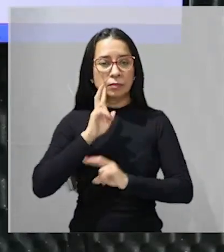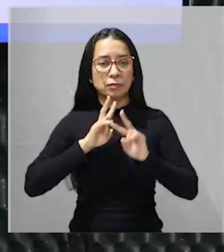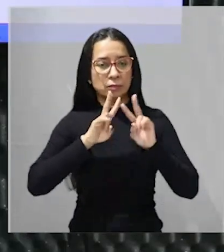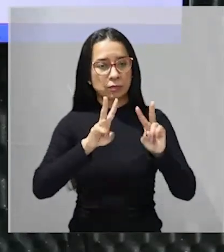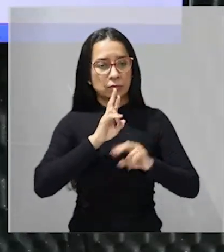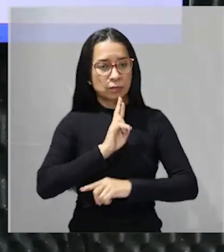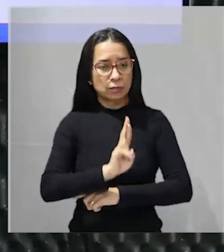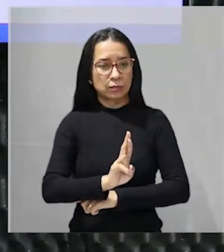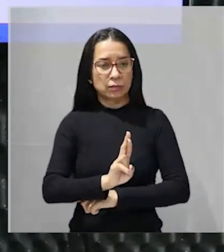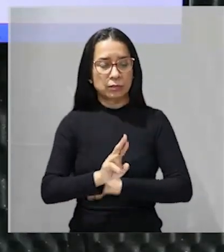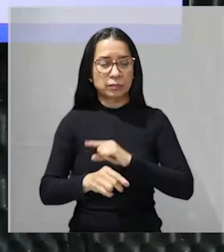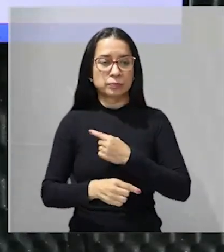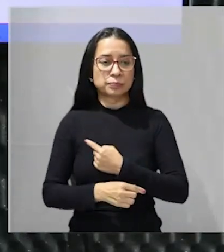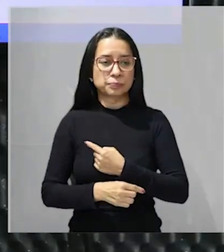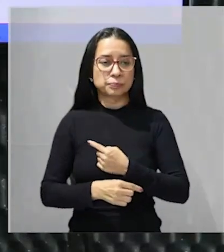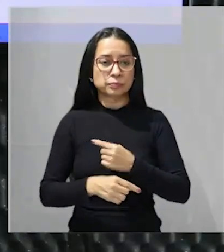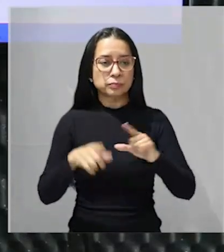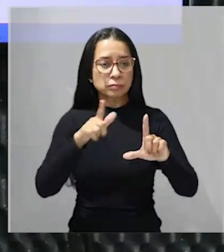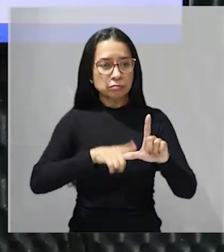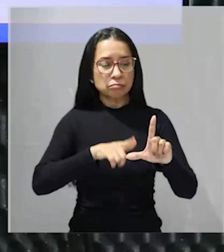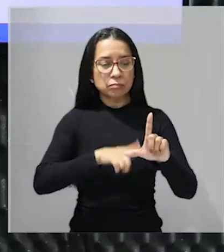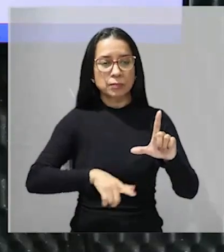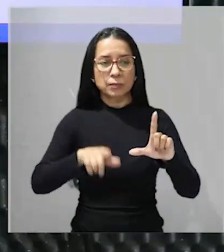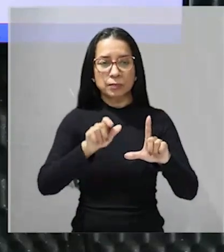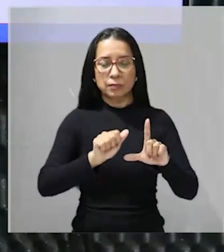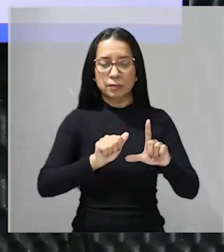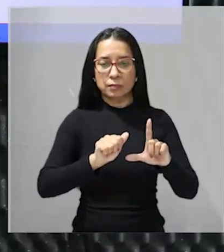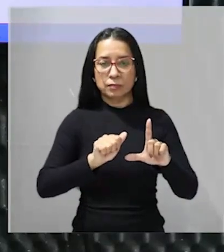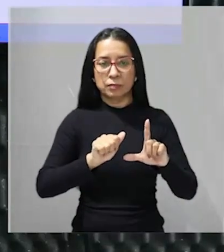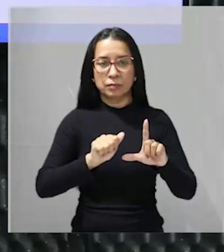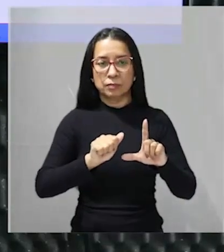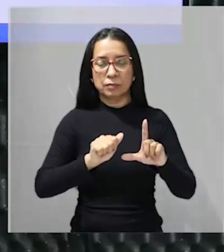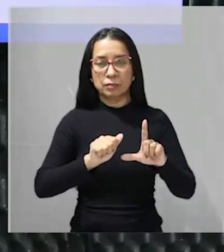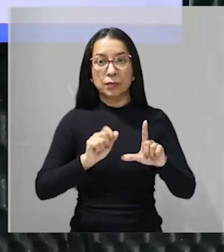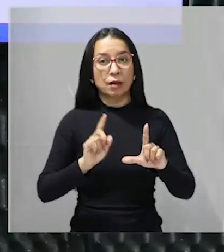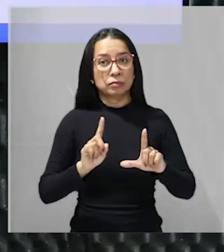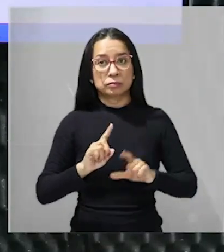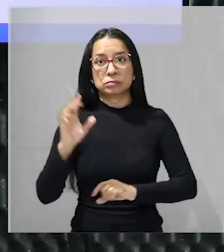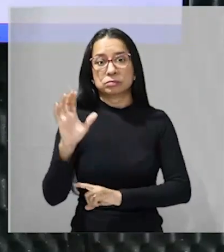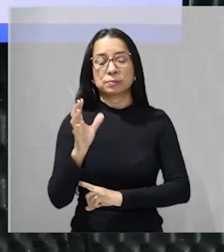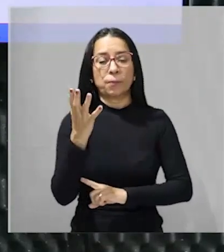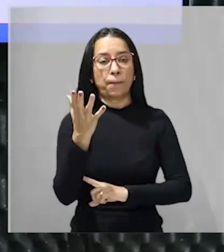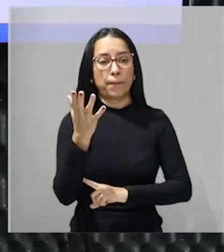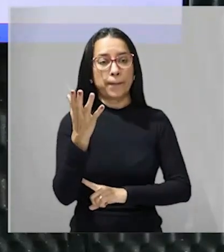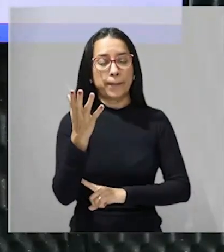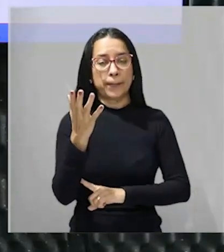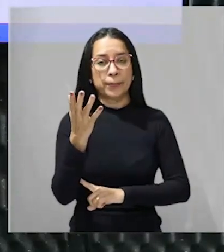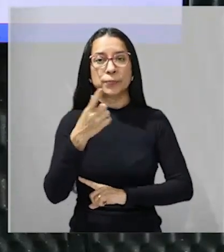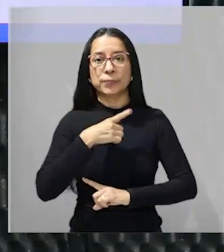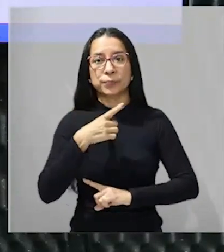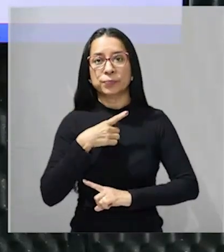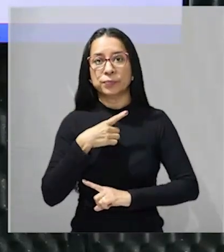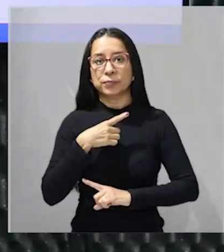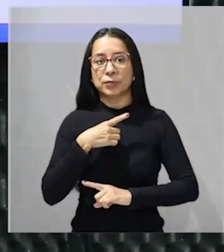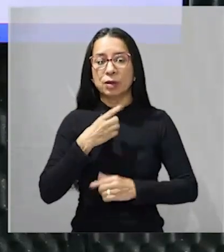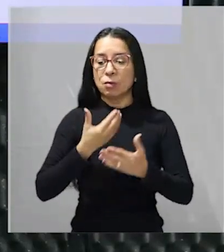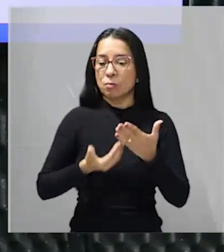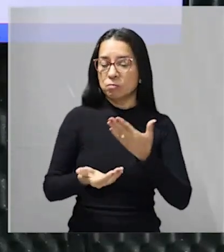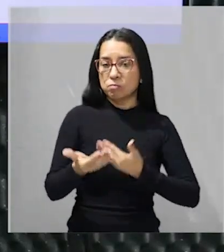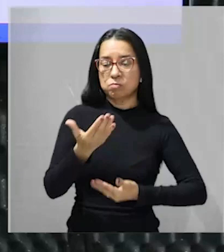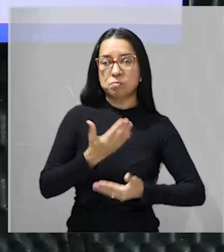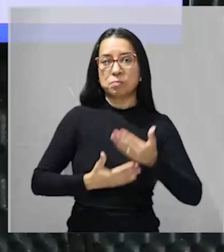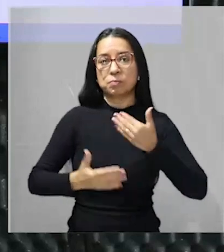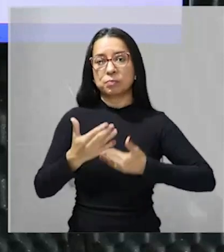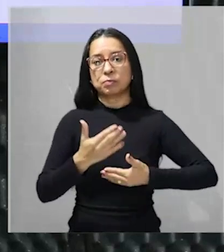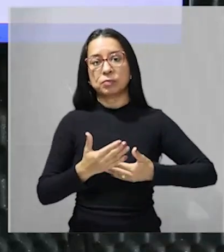ler as opções aqui letra A participação militar direta dos Estados Unidos isso não acontece você vai ter uma participação inclusive muito